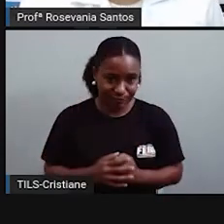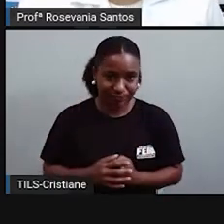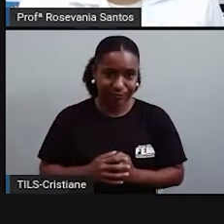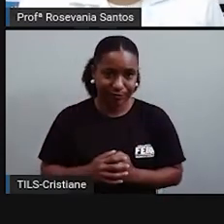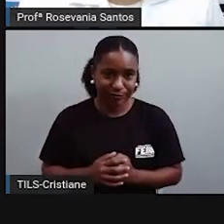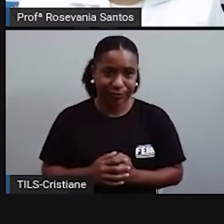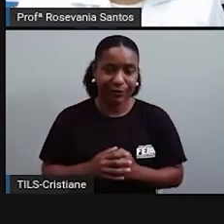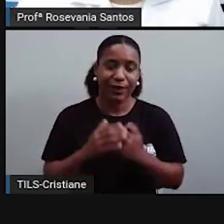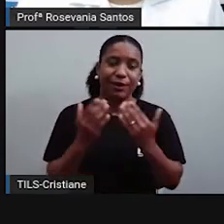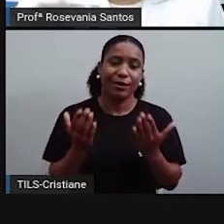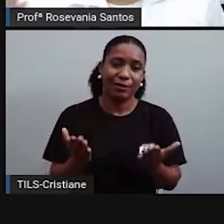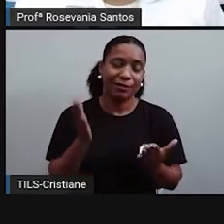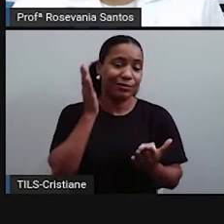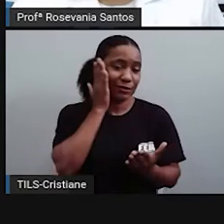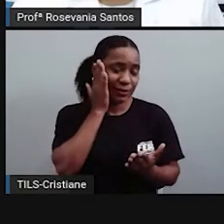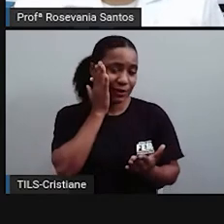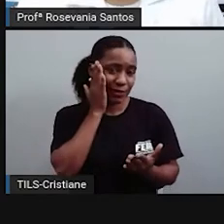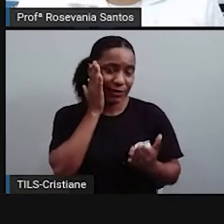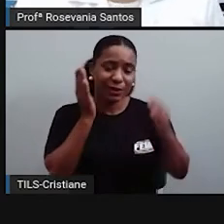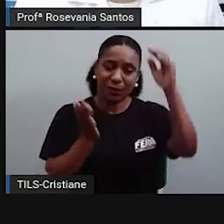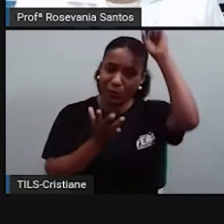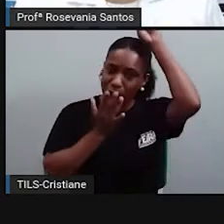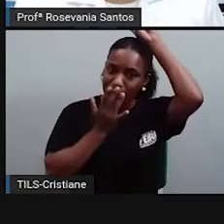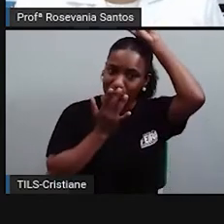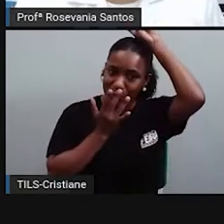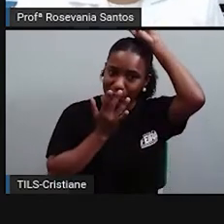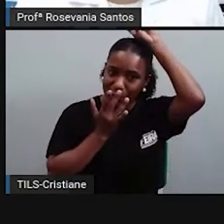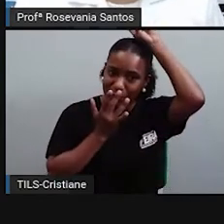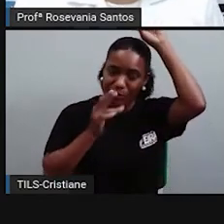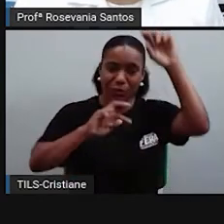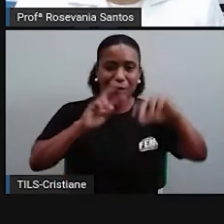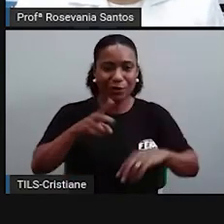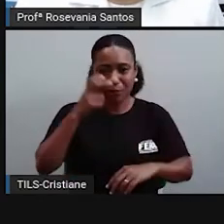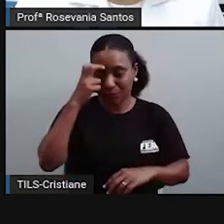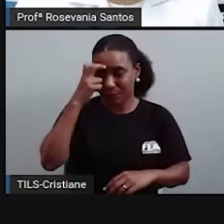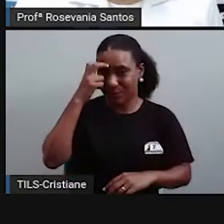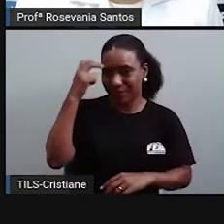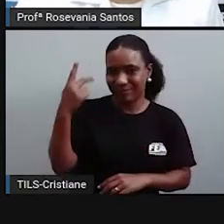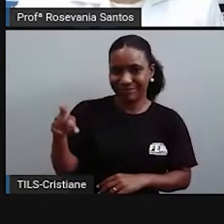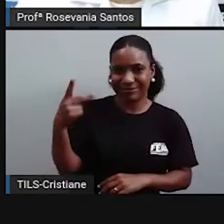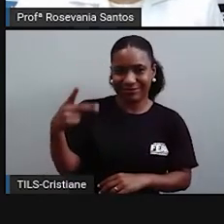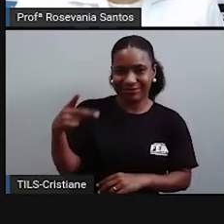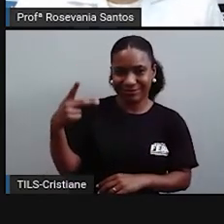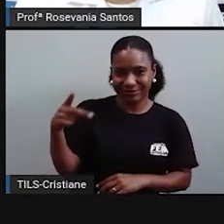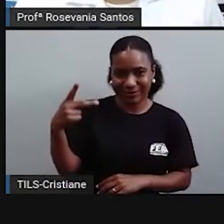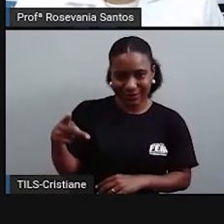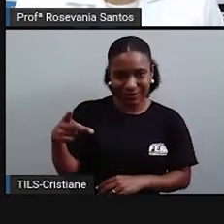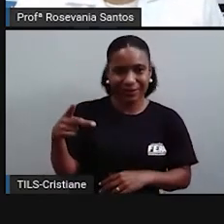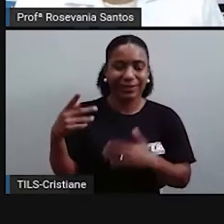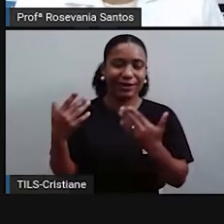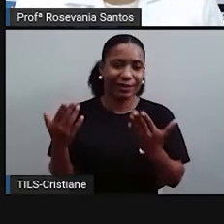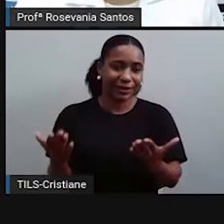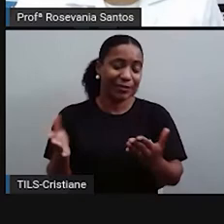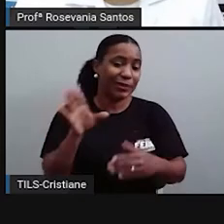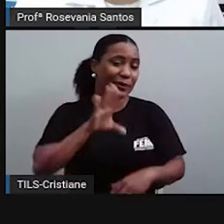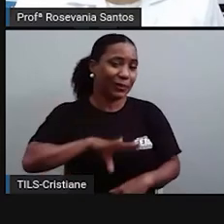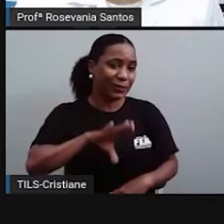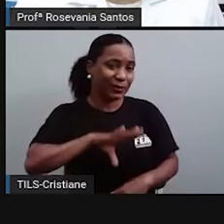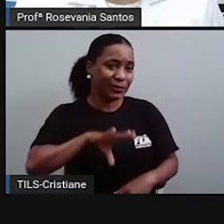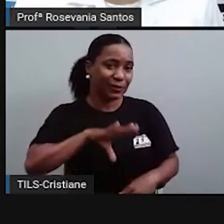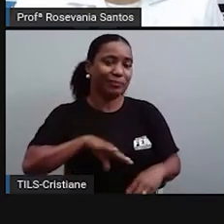tem sua própria organização e depois tem que seguir os critérios, no caso mesmo da sociedade portuguesa, sociedade